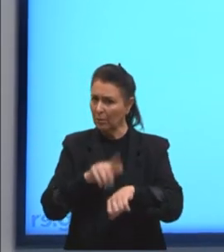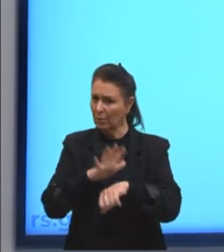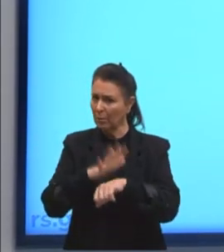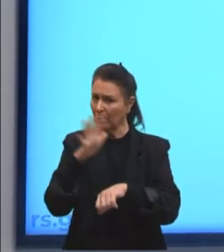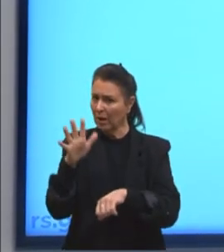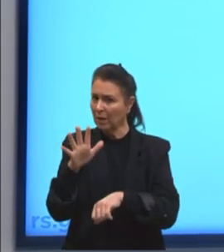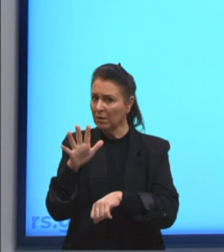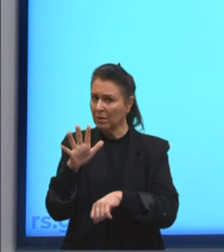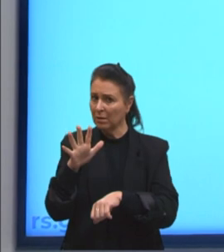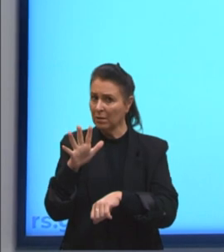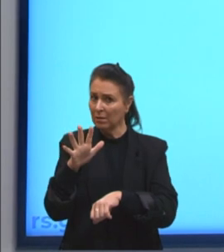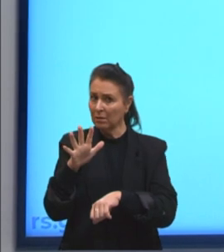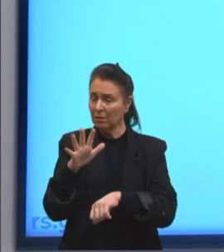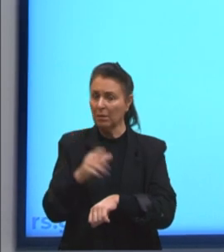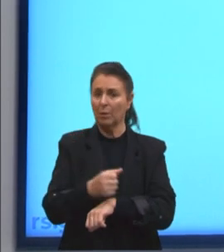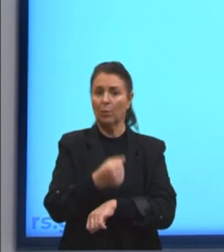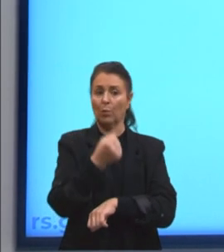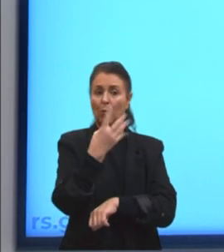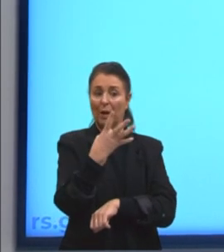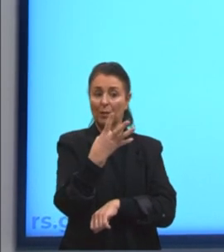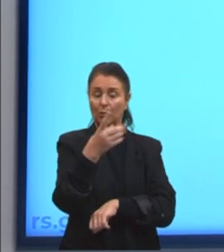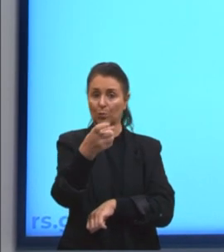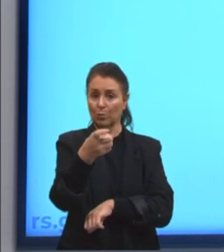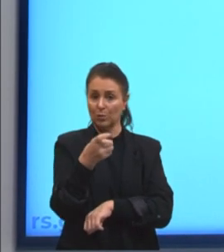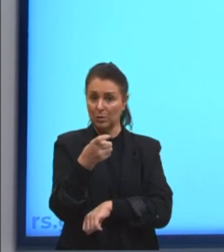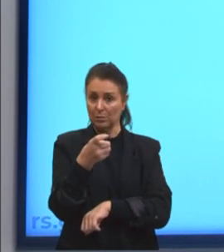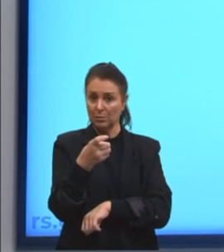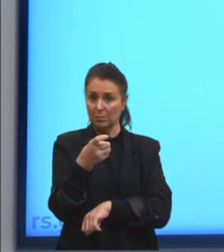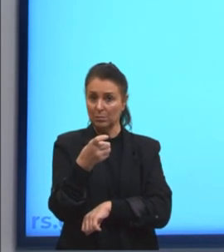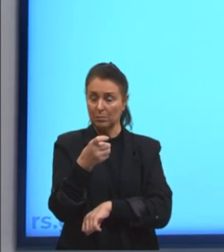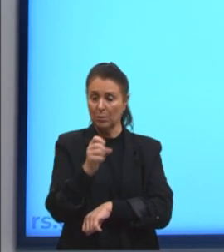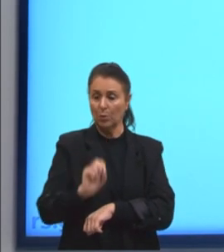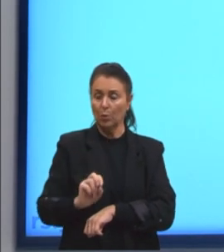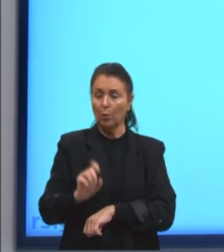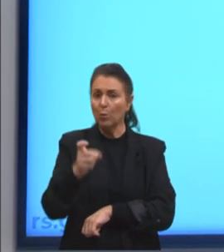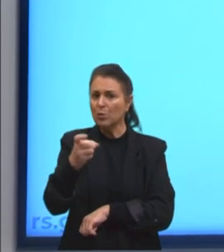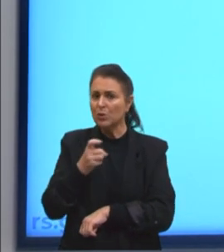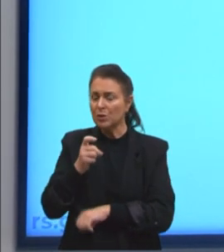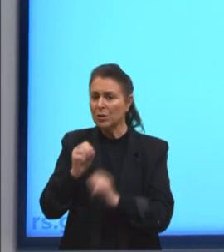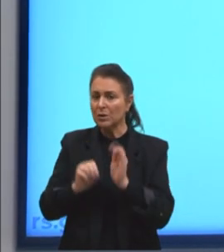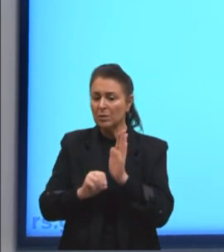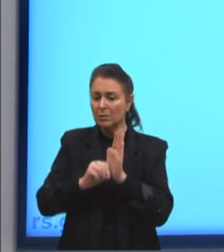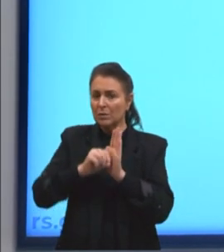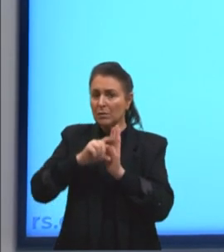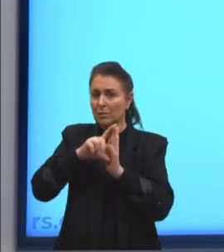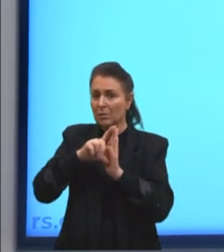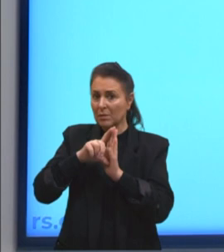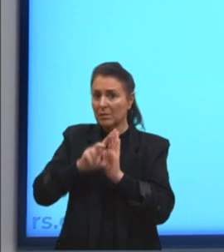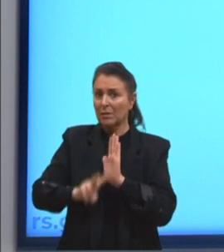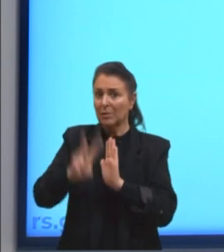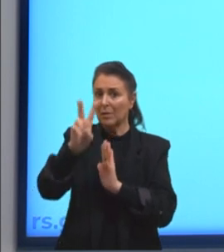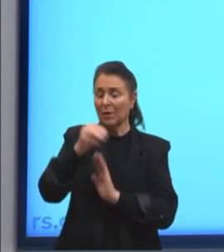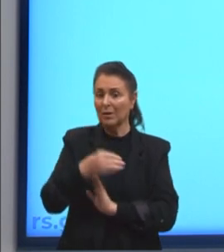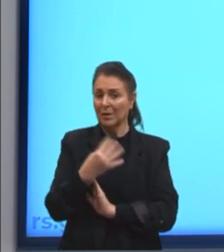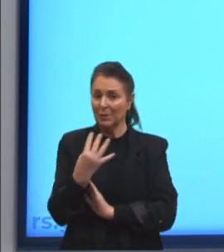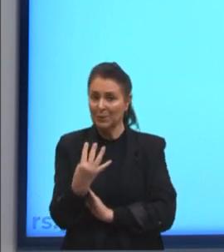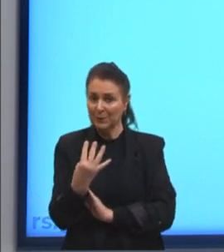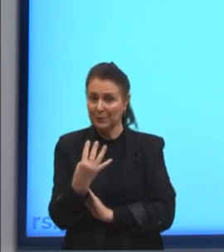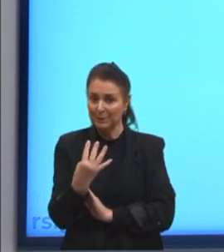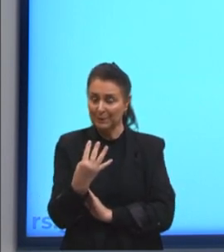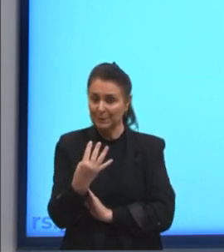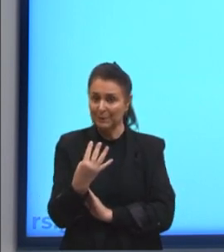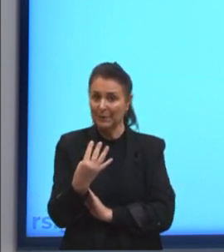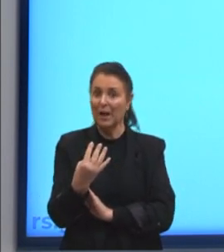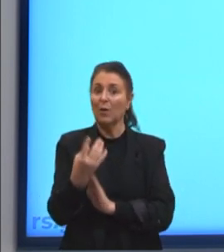Então, aqui, do 4 para o X, o X seria um valor maior do que 4. Aí eu coloquei a segunda